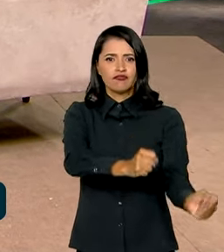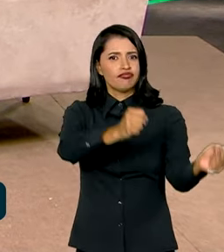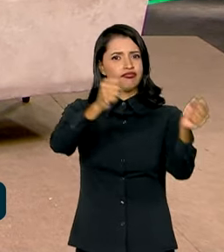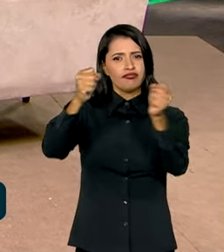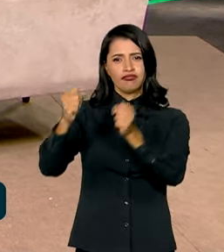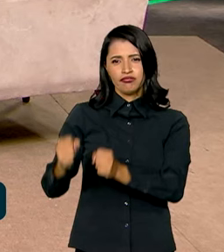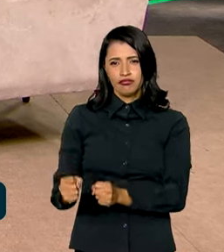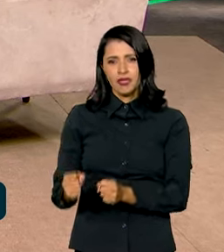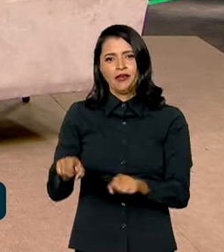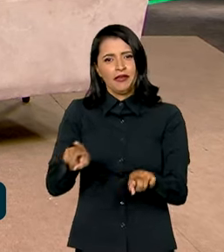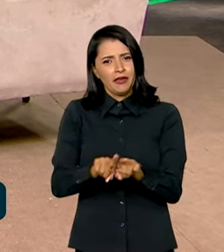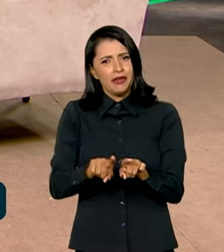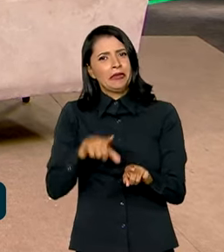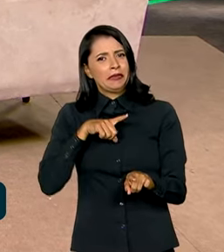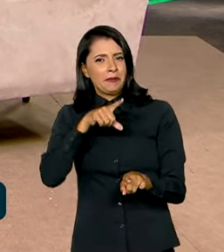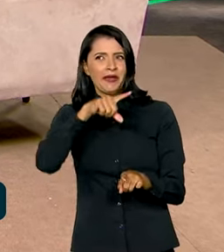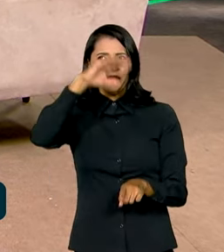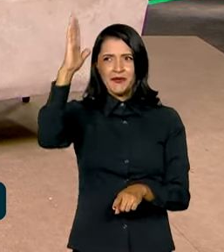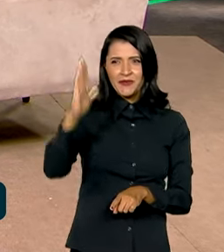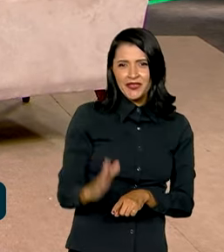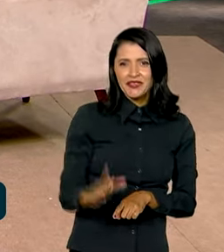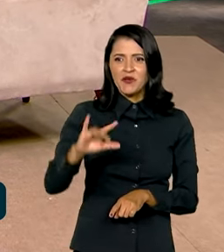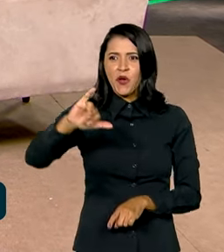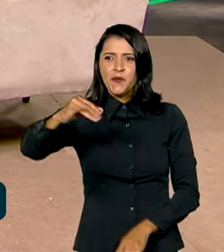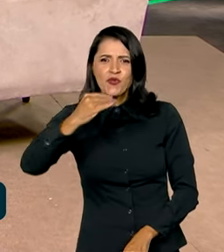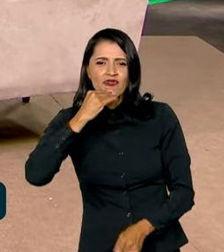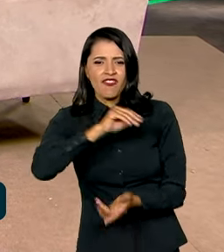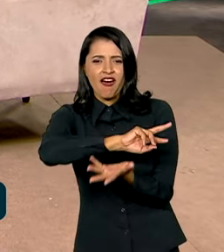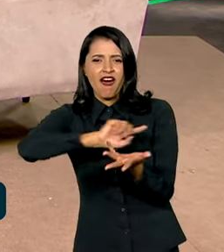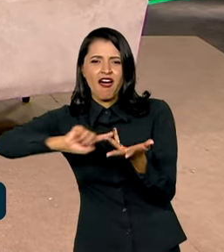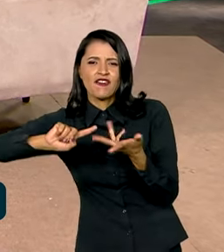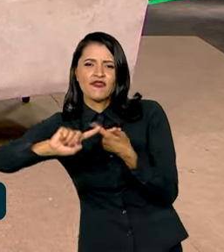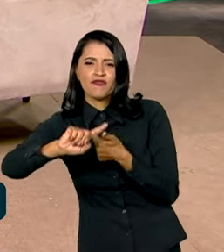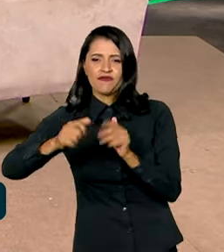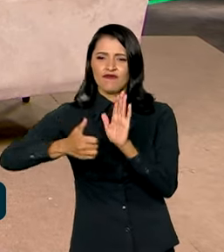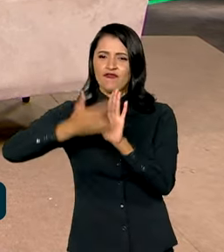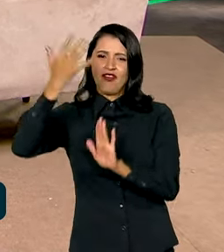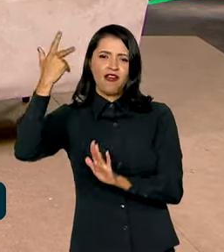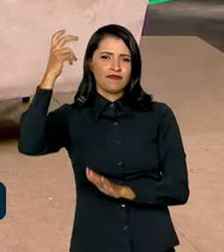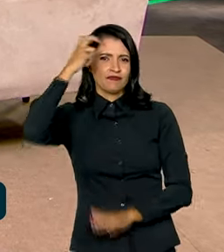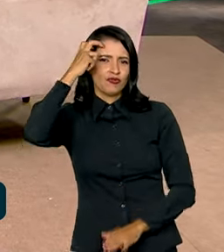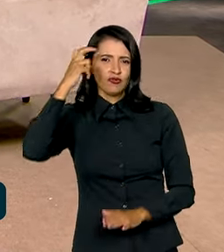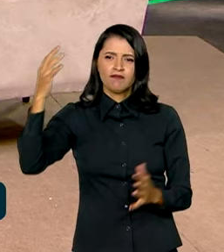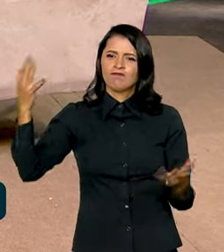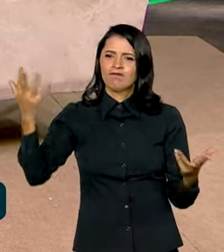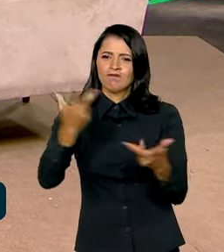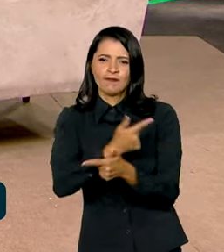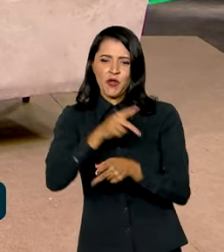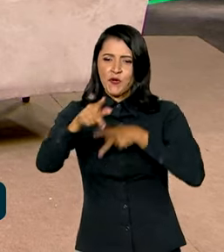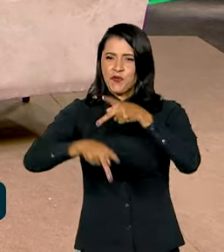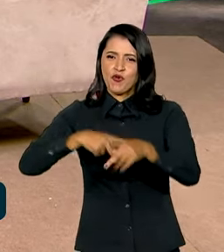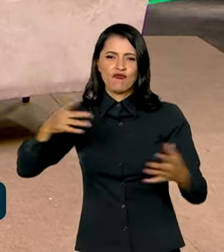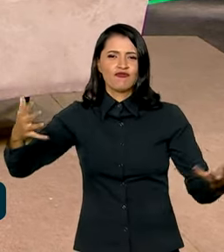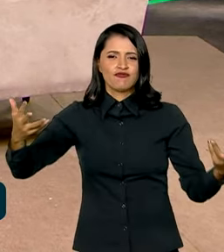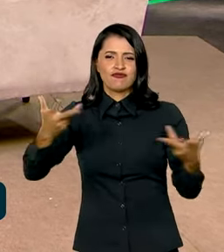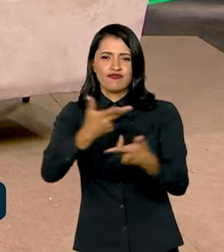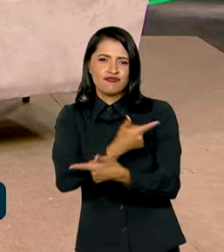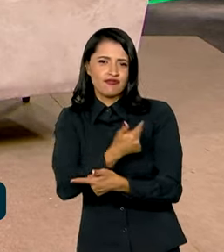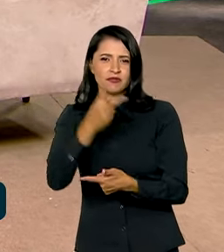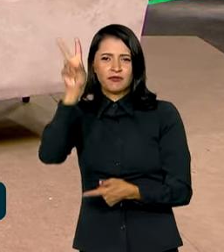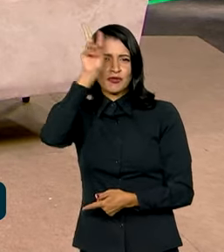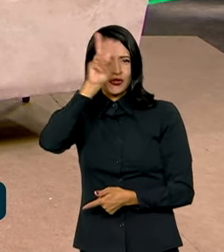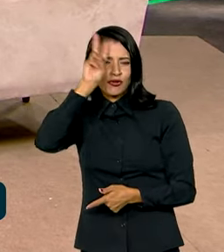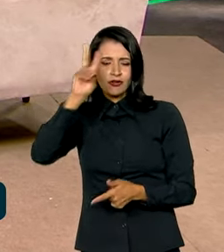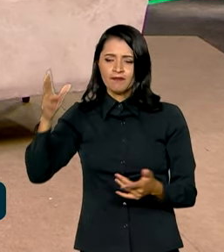e tão cheio de oportunidades como é o Brasil. Que tem uma cultura maravilhosa, um povo maravilhoso, uma